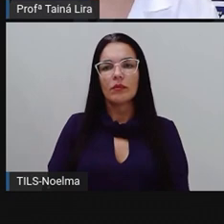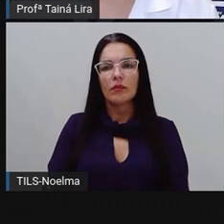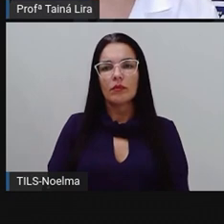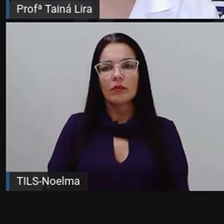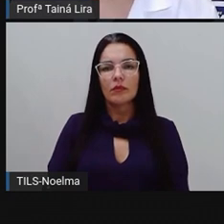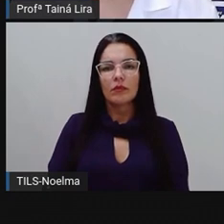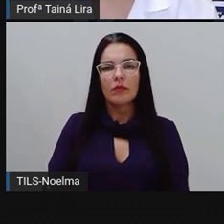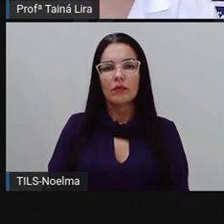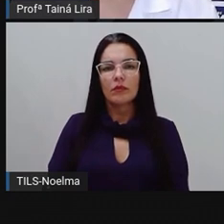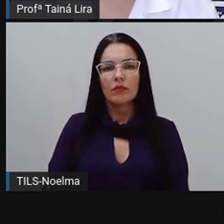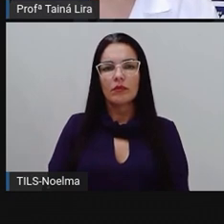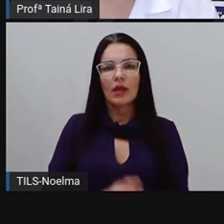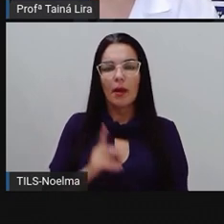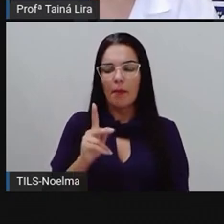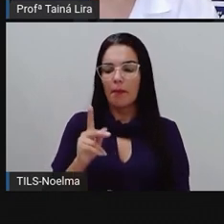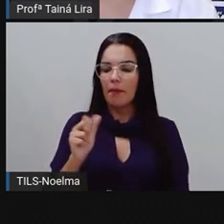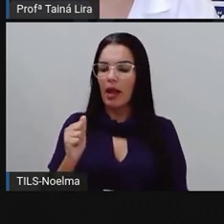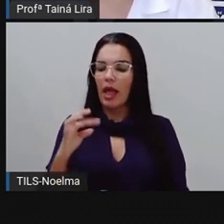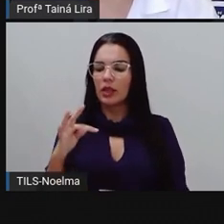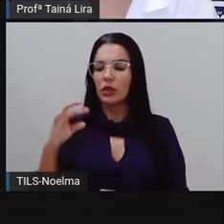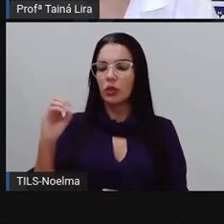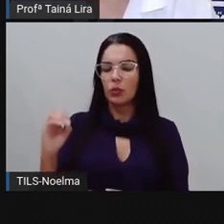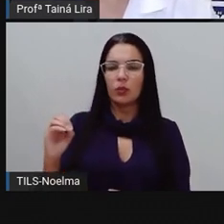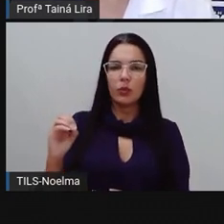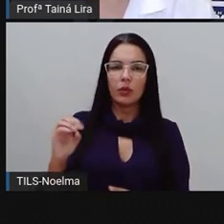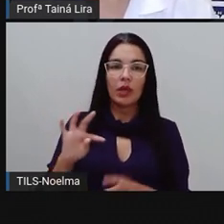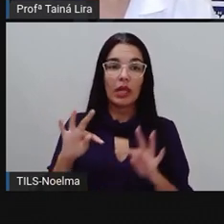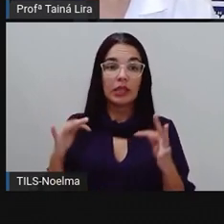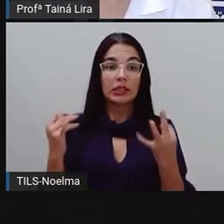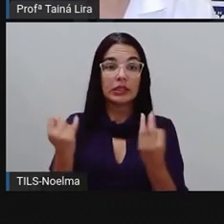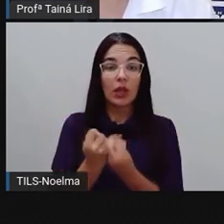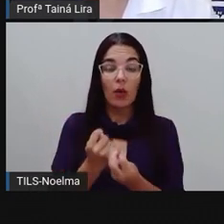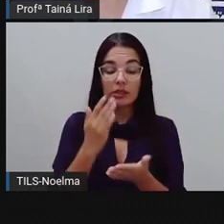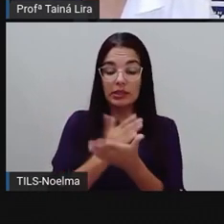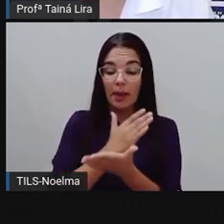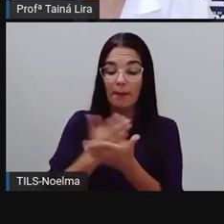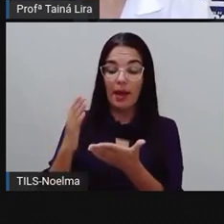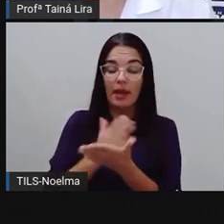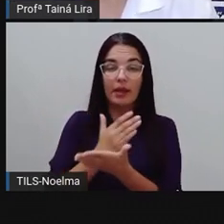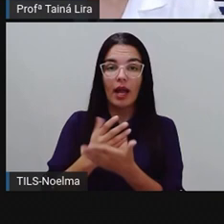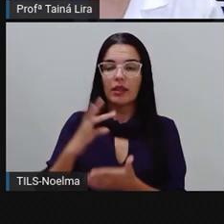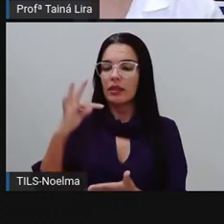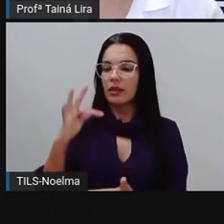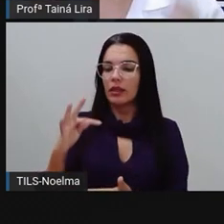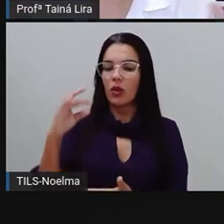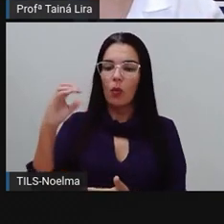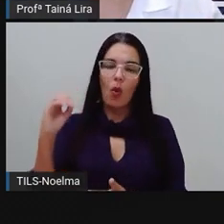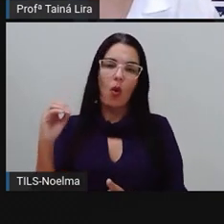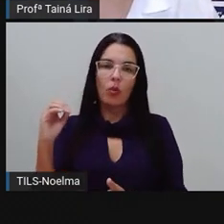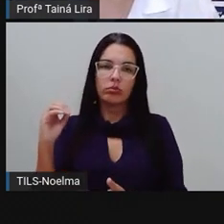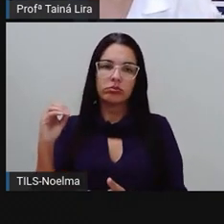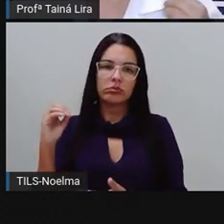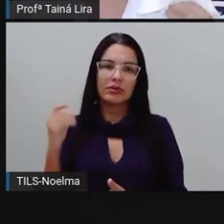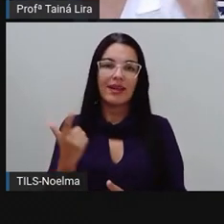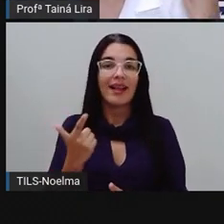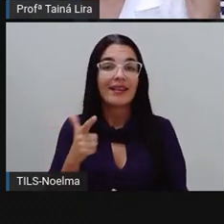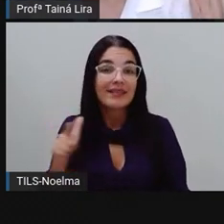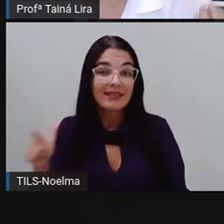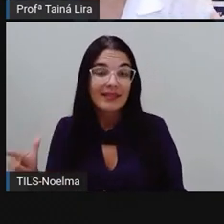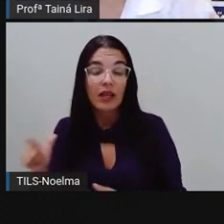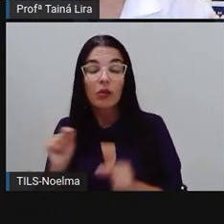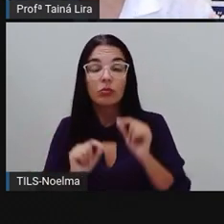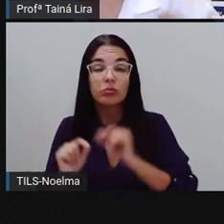pato, pá, pá, o p e o a, tó, né, o t e o o. Mais uma vez, ó,